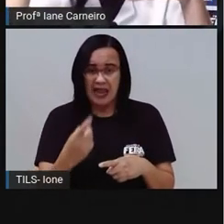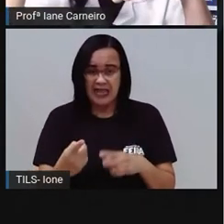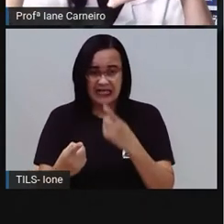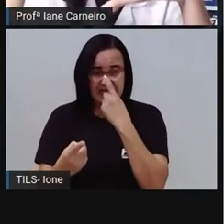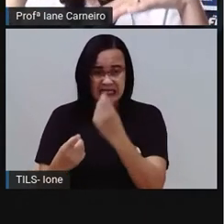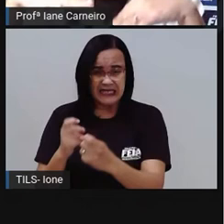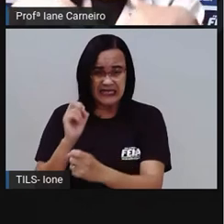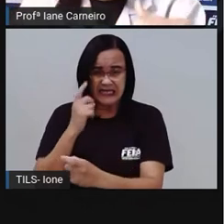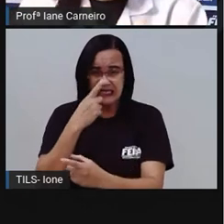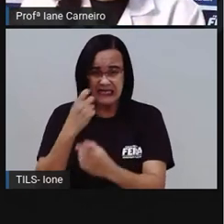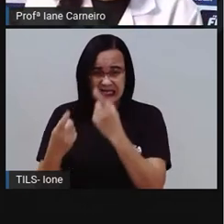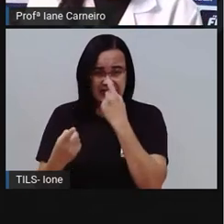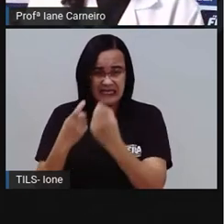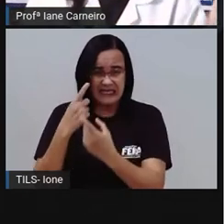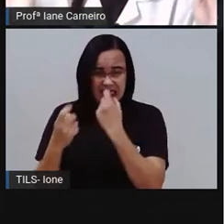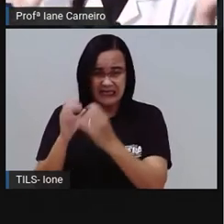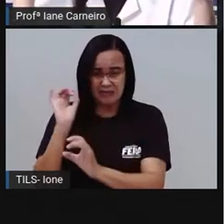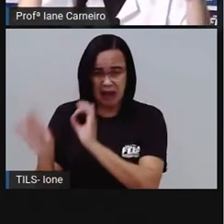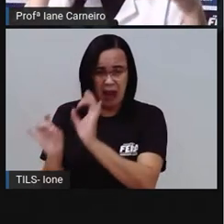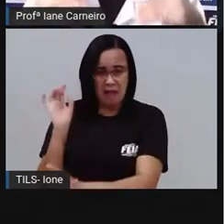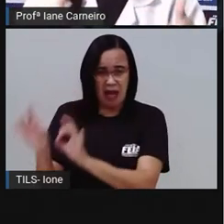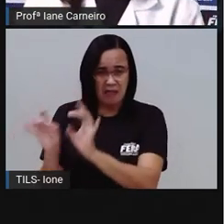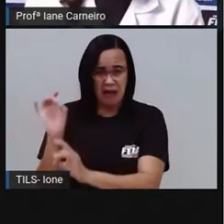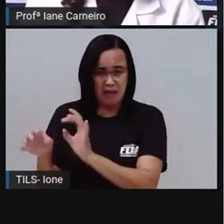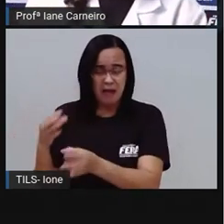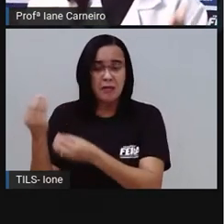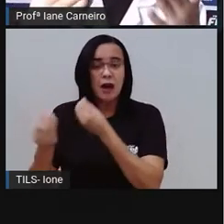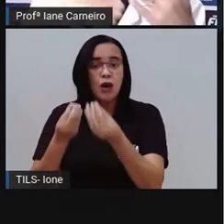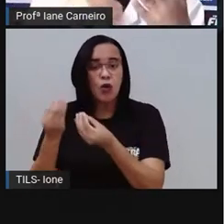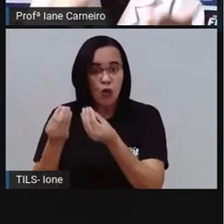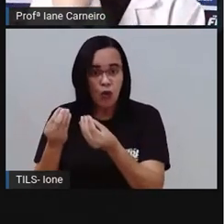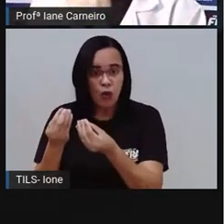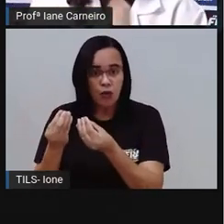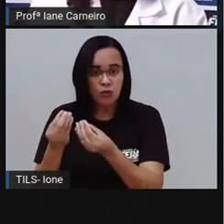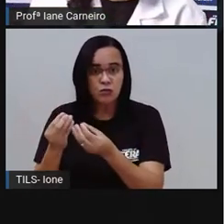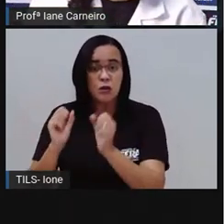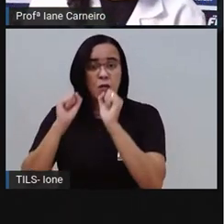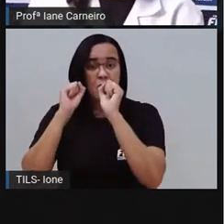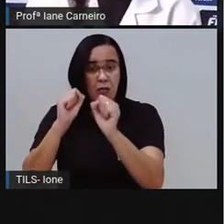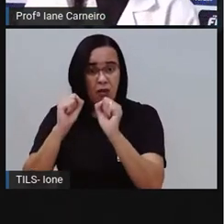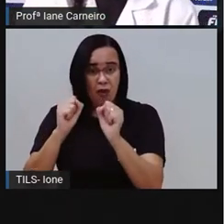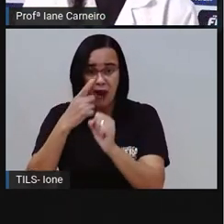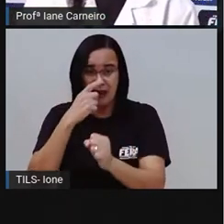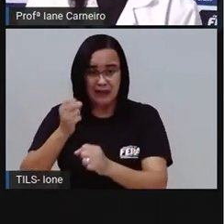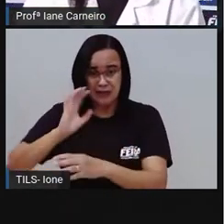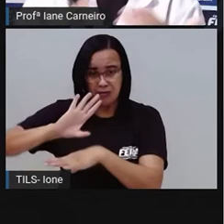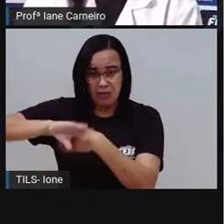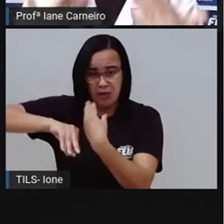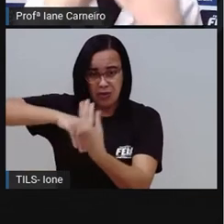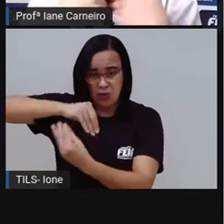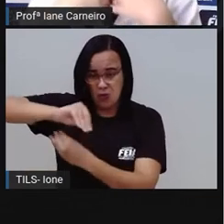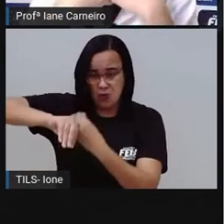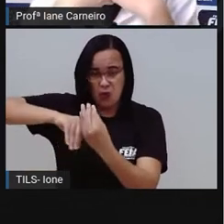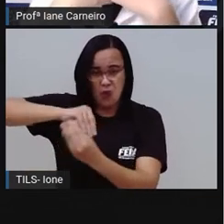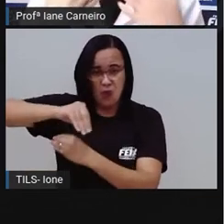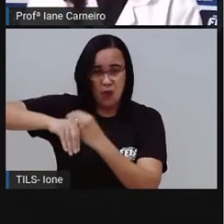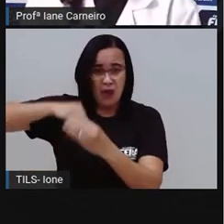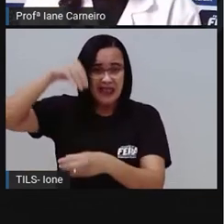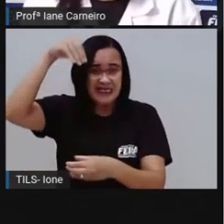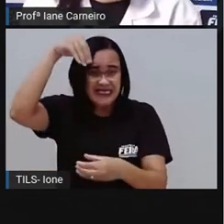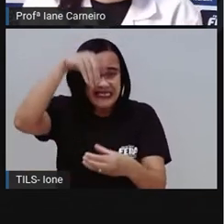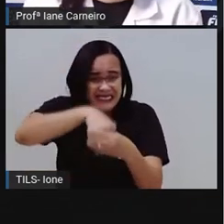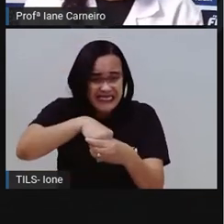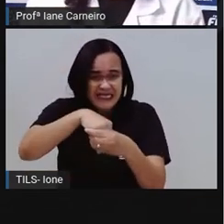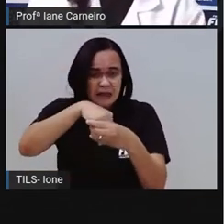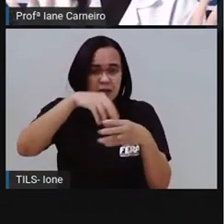chorume, ele vai entrando, ó, lá para dentro da terra e pode alcançar as águas do rio, que são as águas que a gente usa